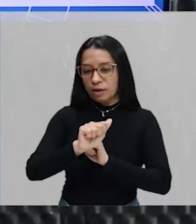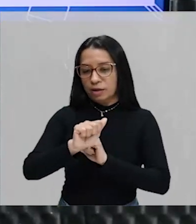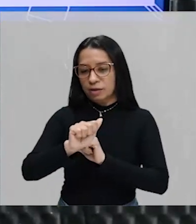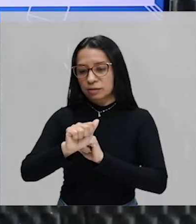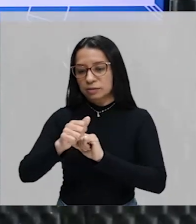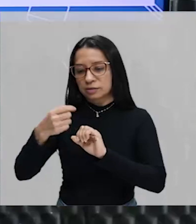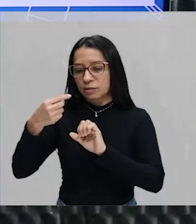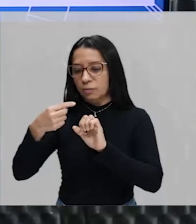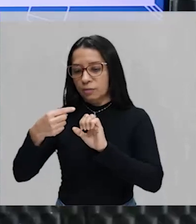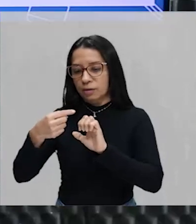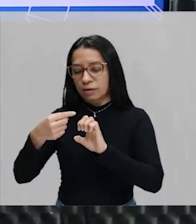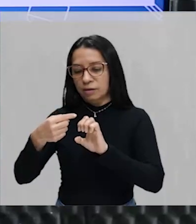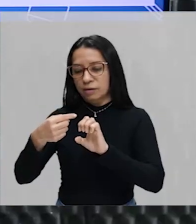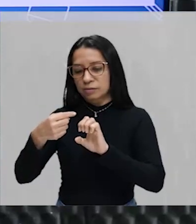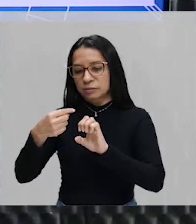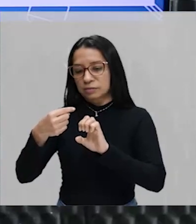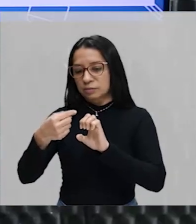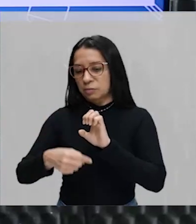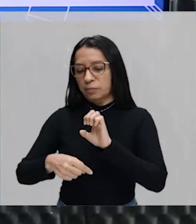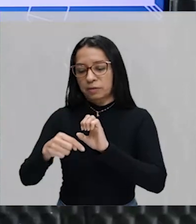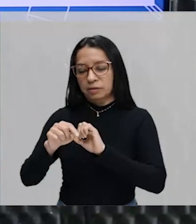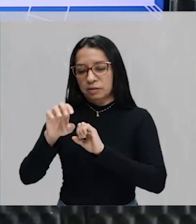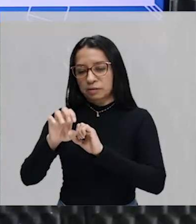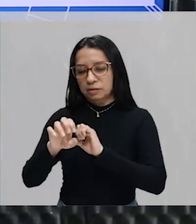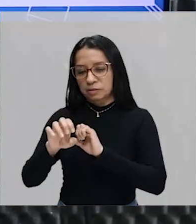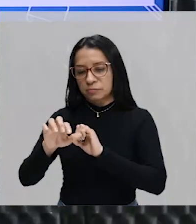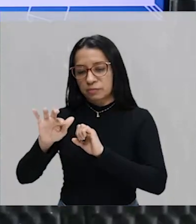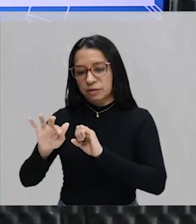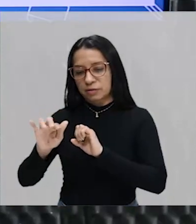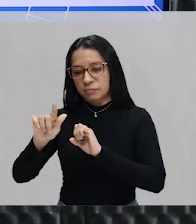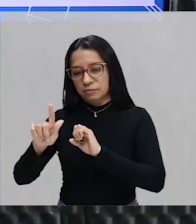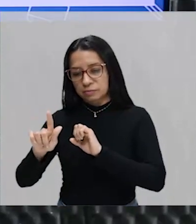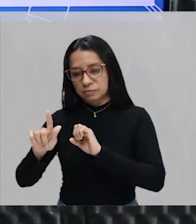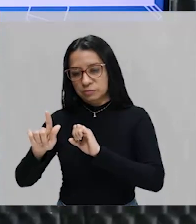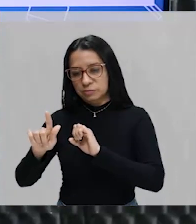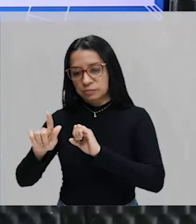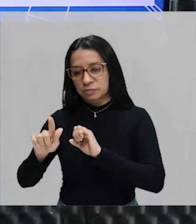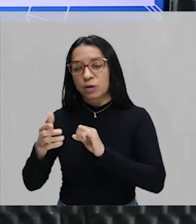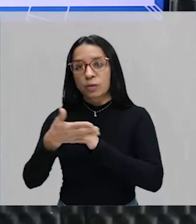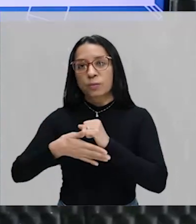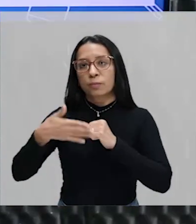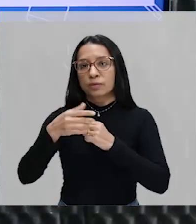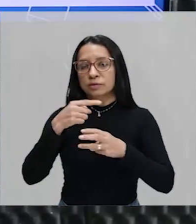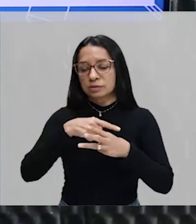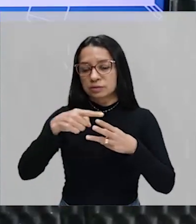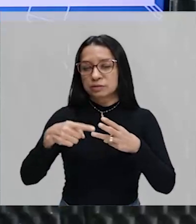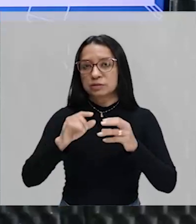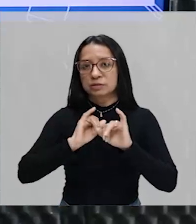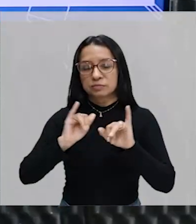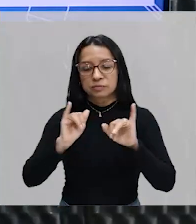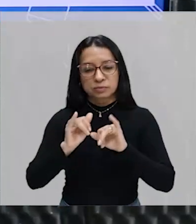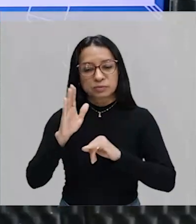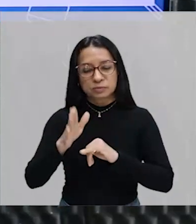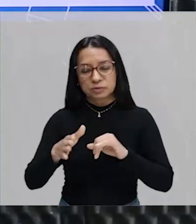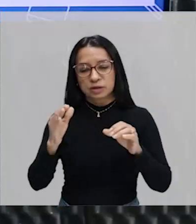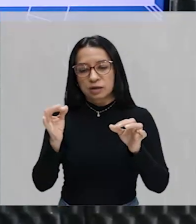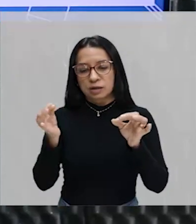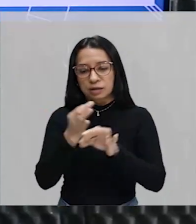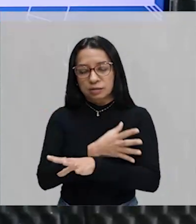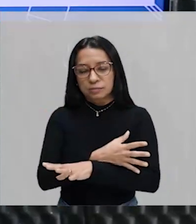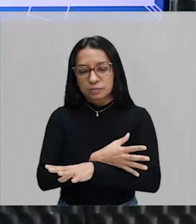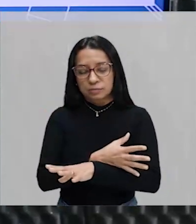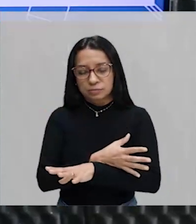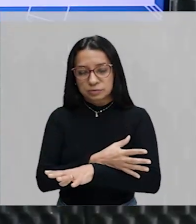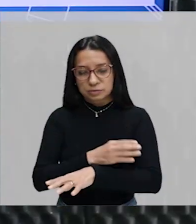em F, ou melhor, A não está em X, o F está em X e o G está em X. Gente, com base nessas três informações já fechamos, né? Nós